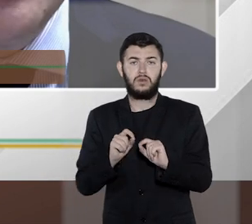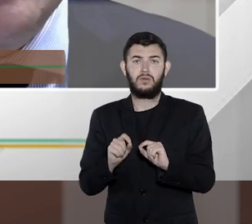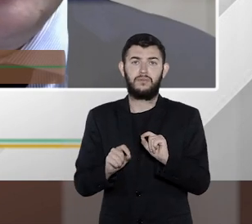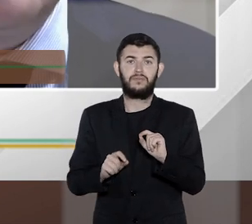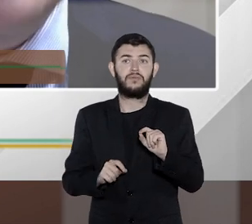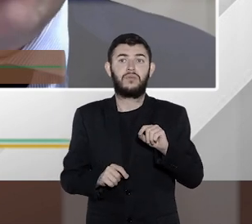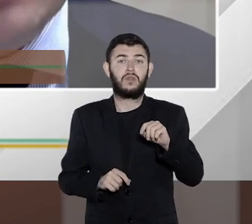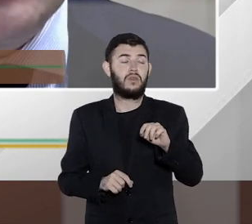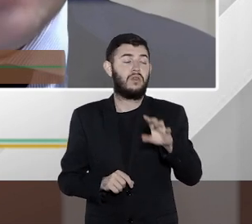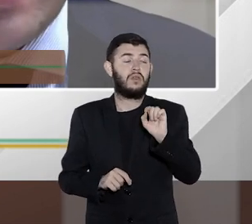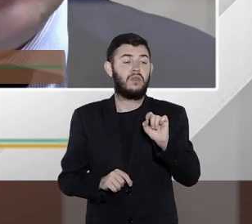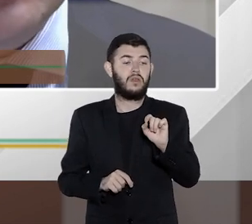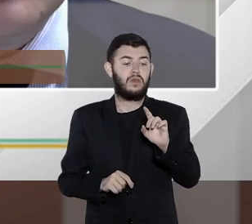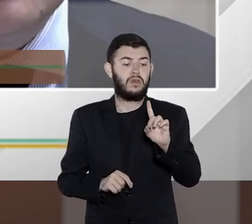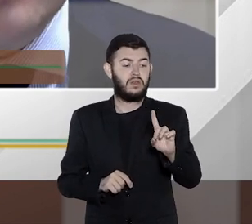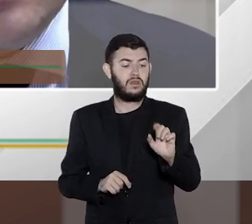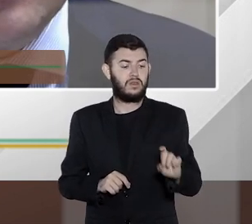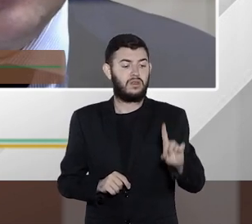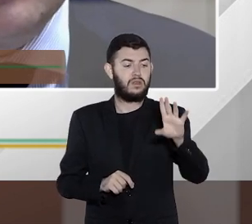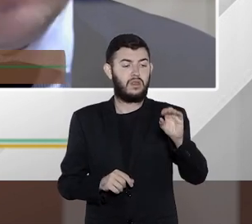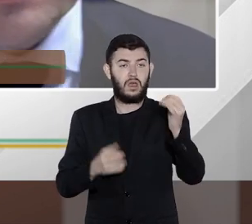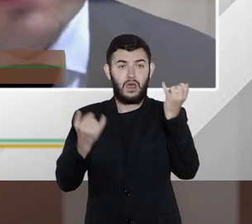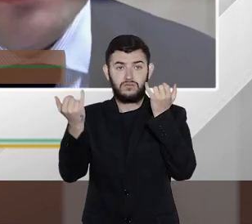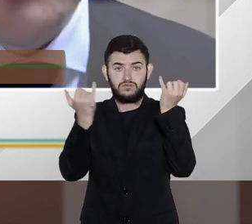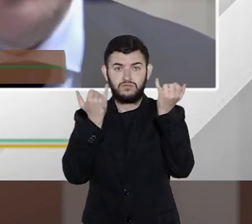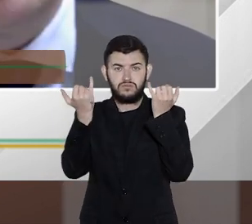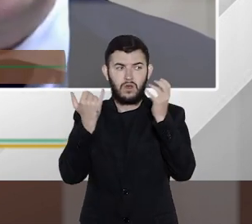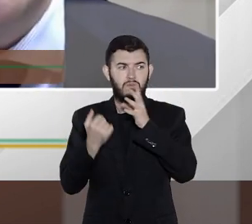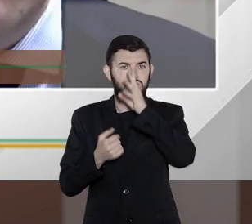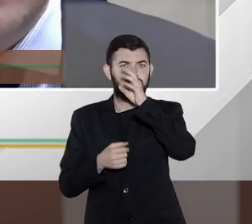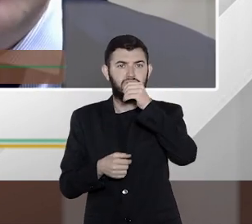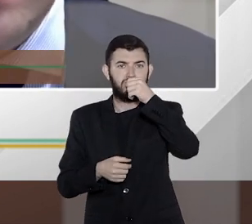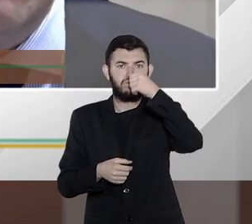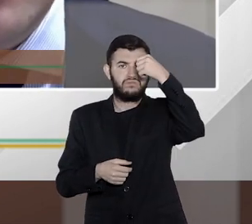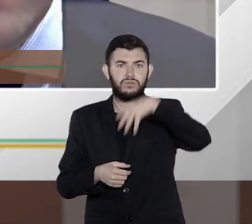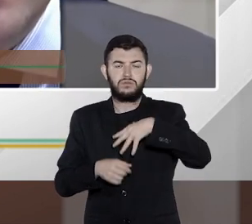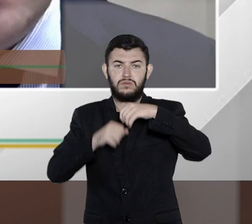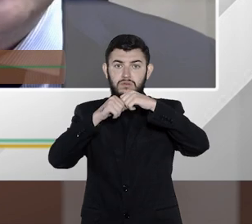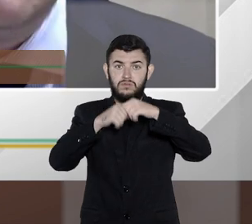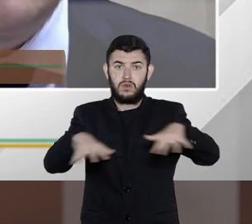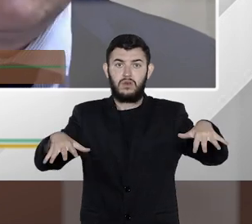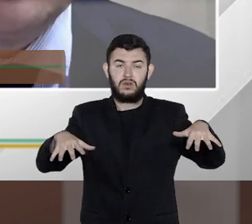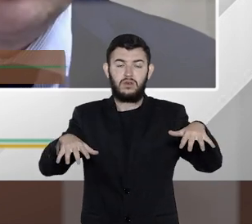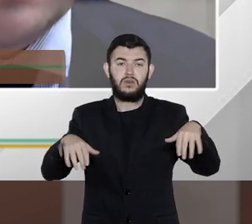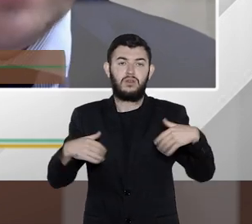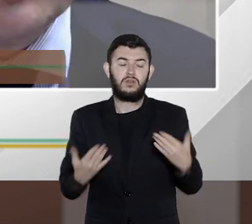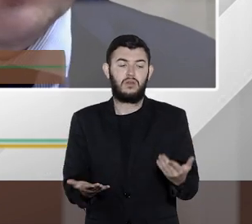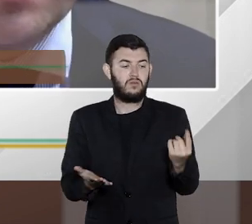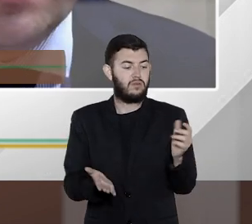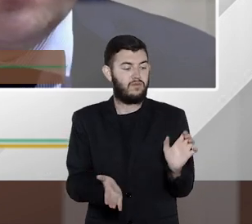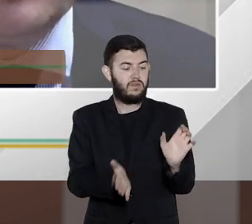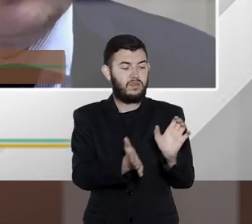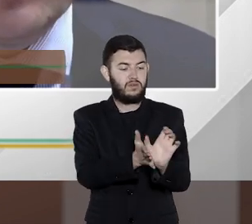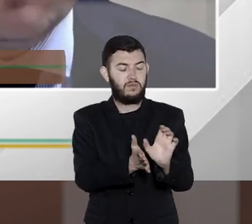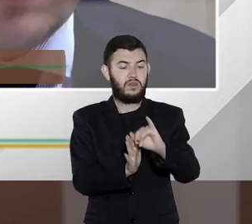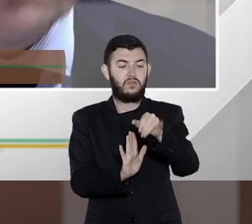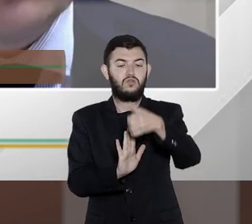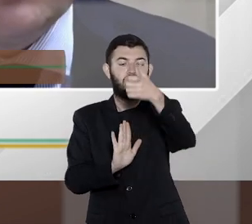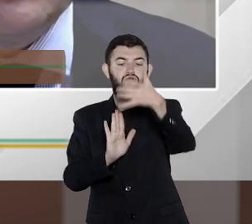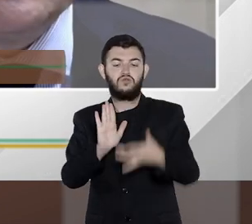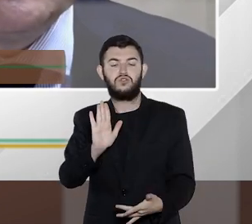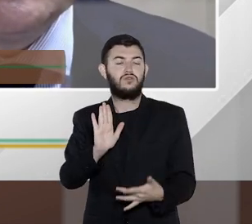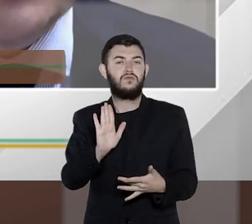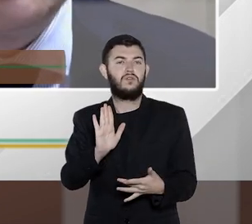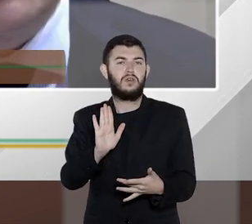outro modo de vazamento de dados. Então, esse investimento justifica o quê? Para evitar esse vazamento de dados. Então, eu